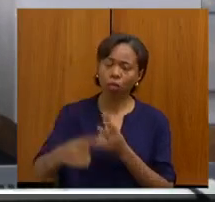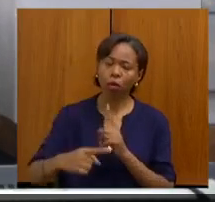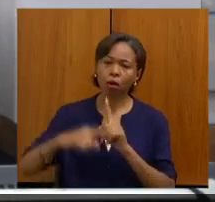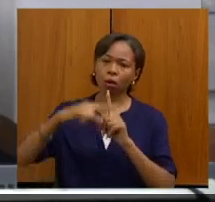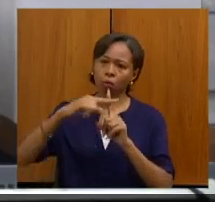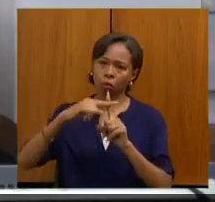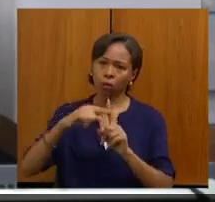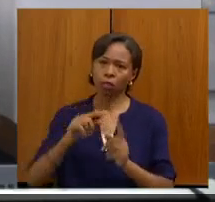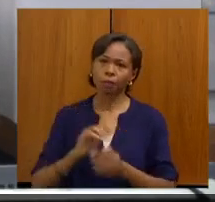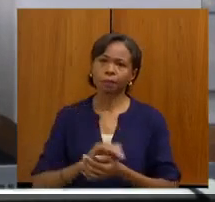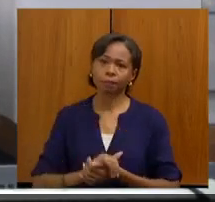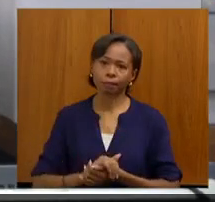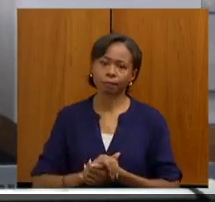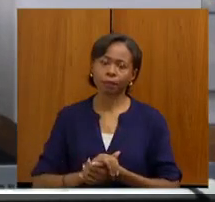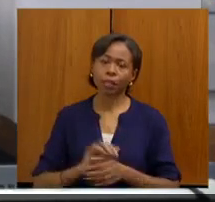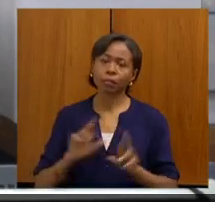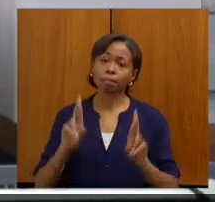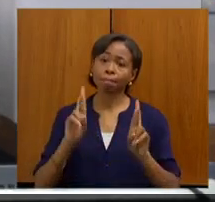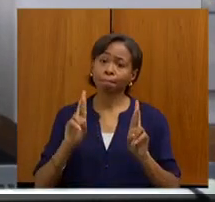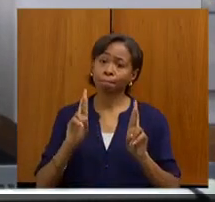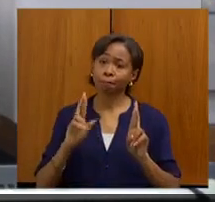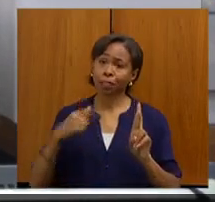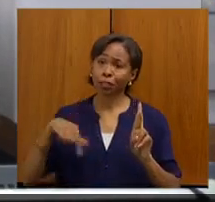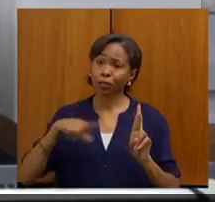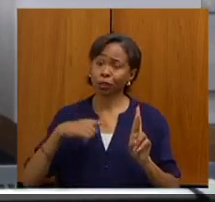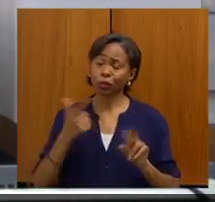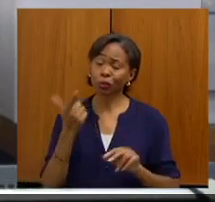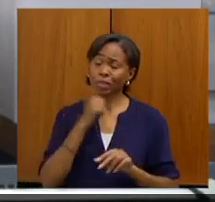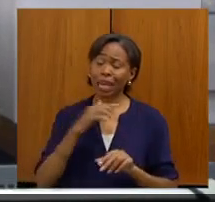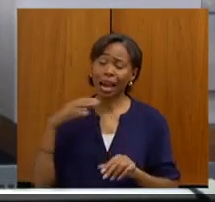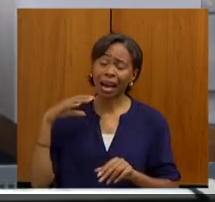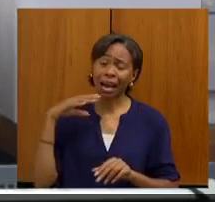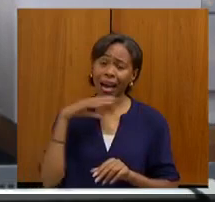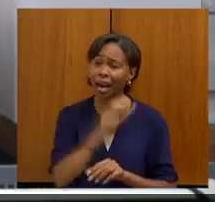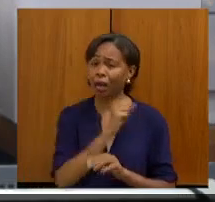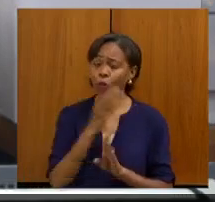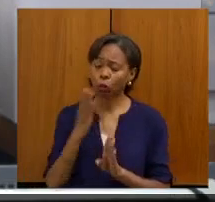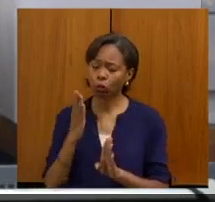E eu espero muito que a gente seja rápido no diagnóstico, doutora Ana, e a gente